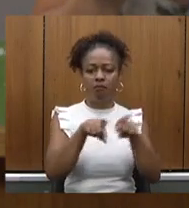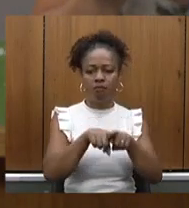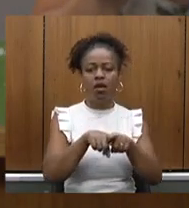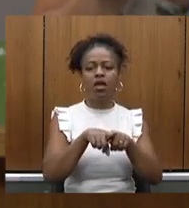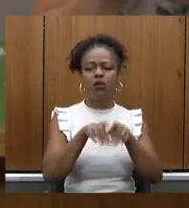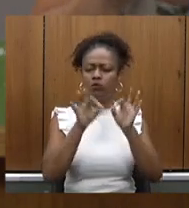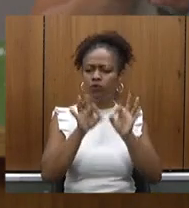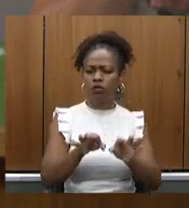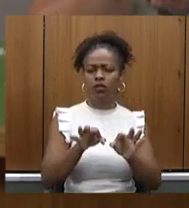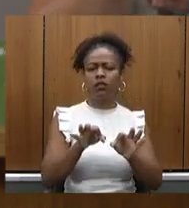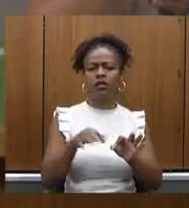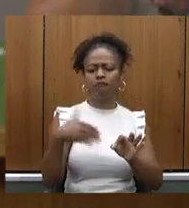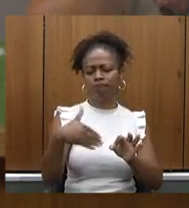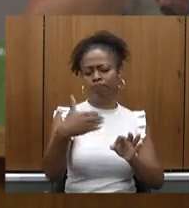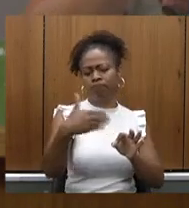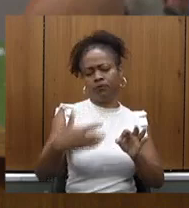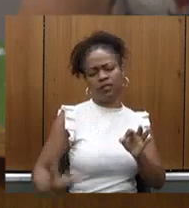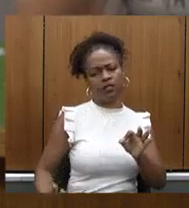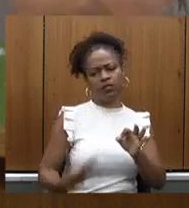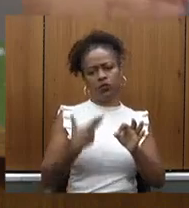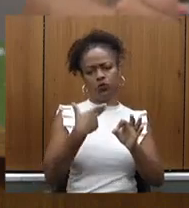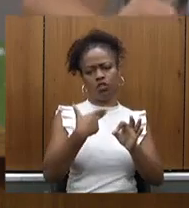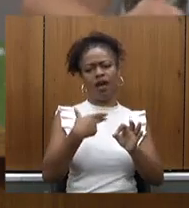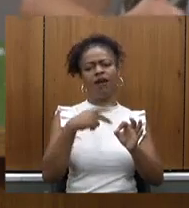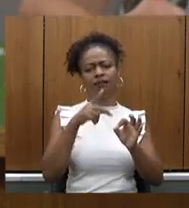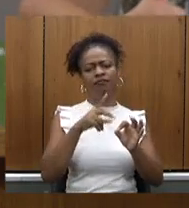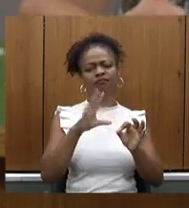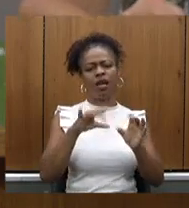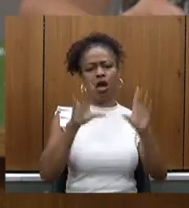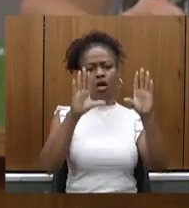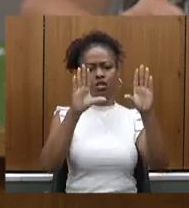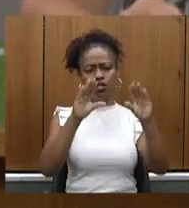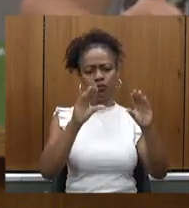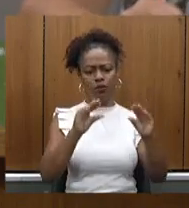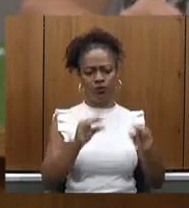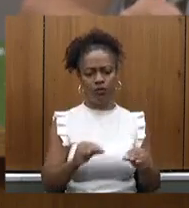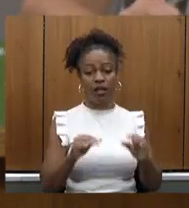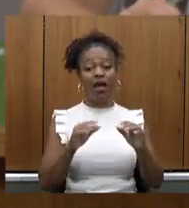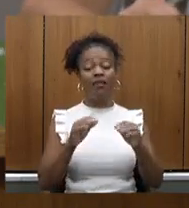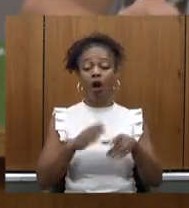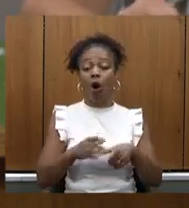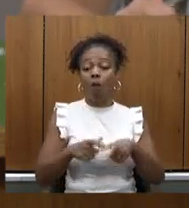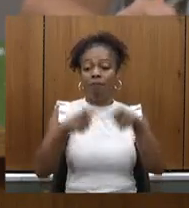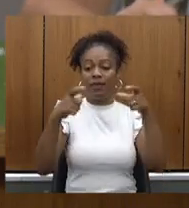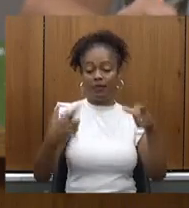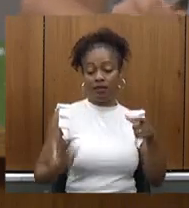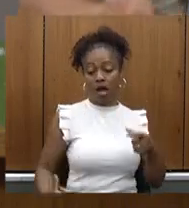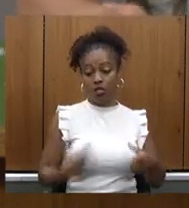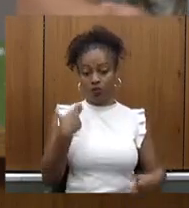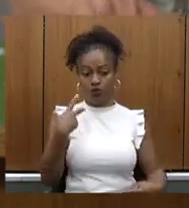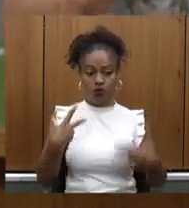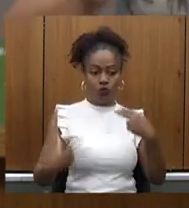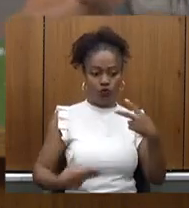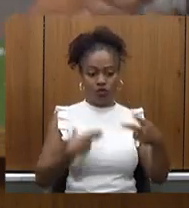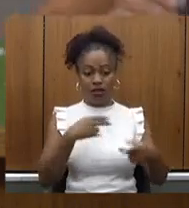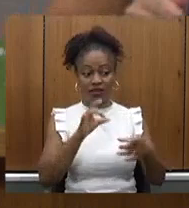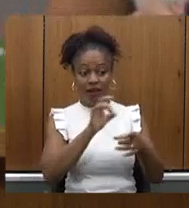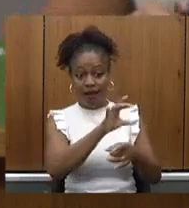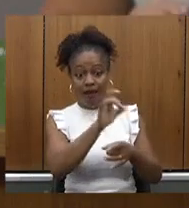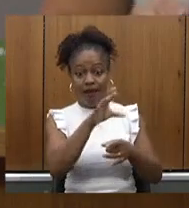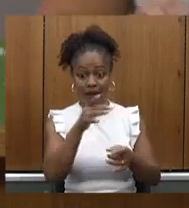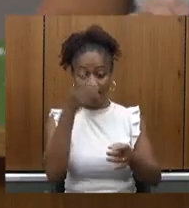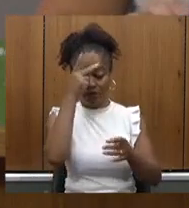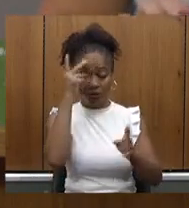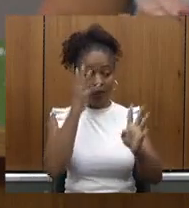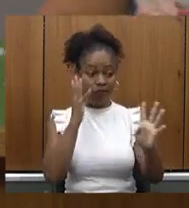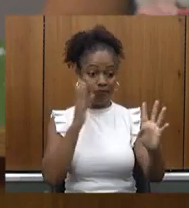eletivas estão diminuindo estão na verdade aumentando a execução vamos bater esse recorde histórico este